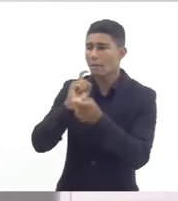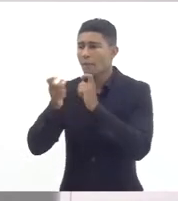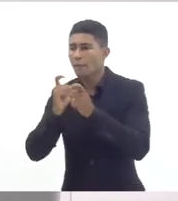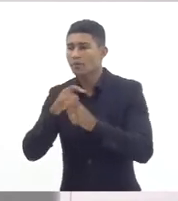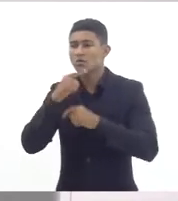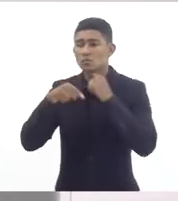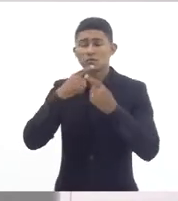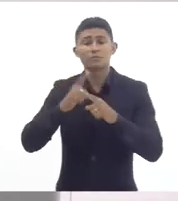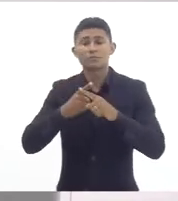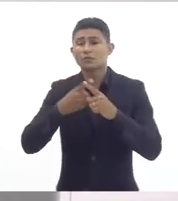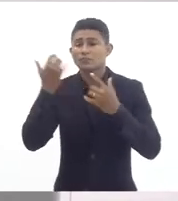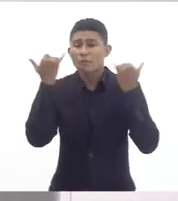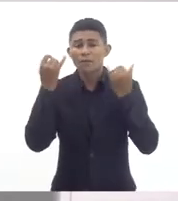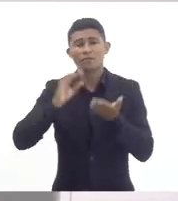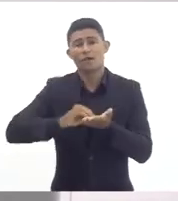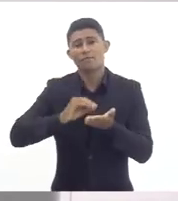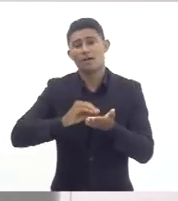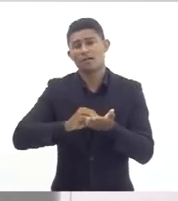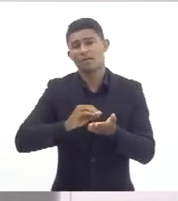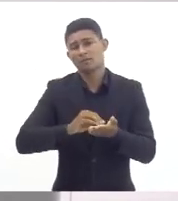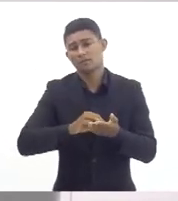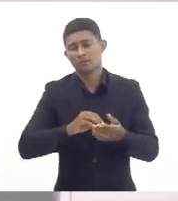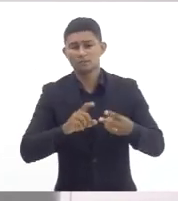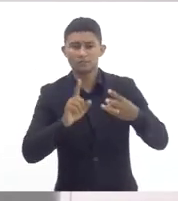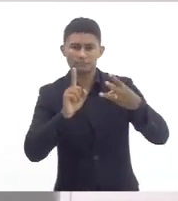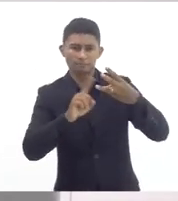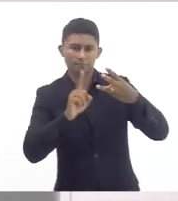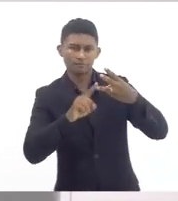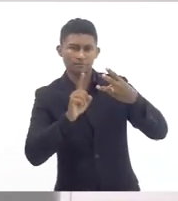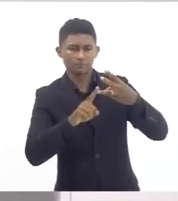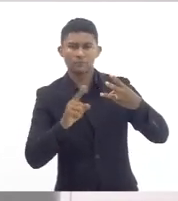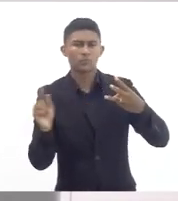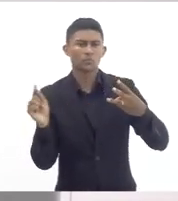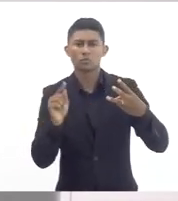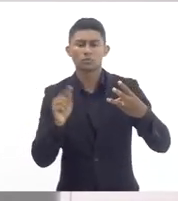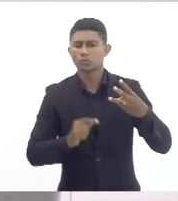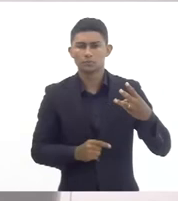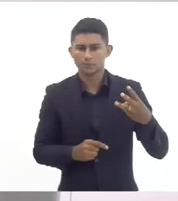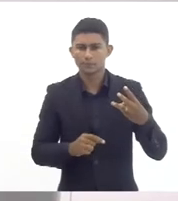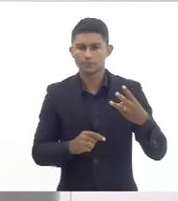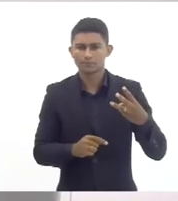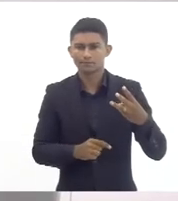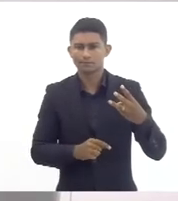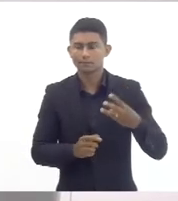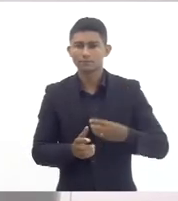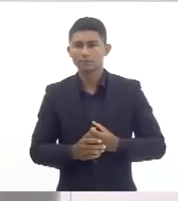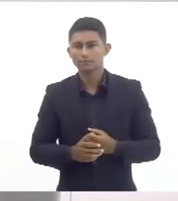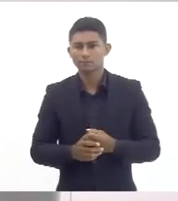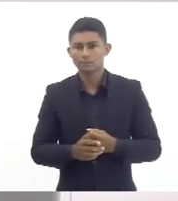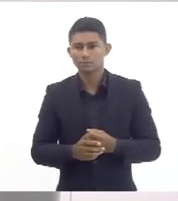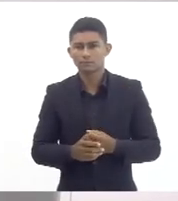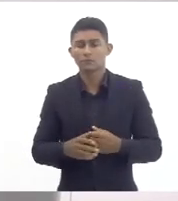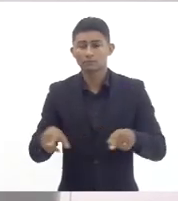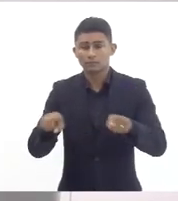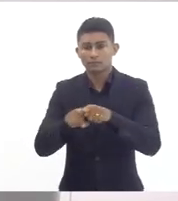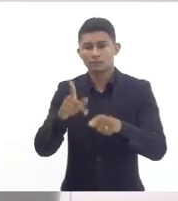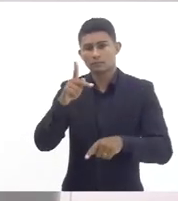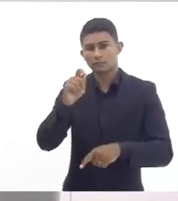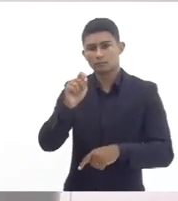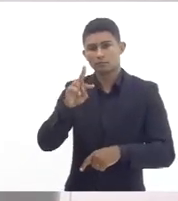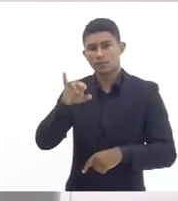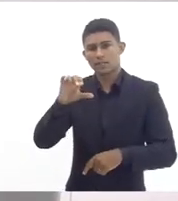uma outra questão que eu queria indagar até a Patrícia a